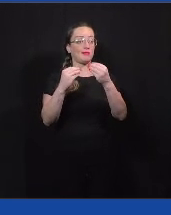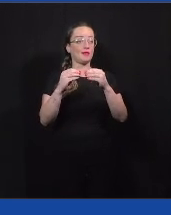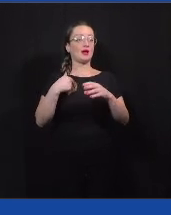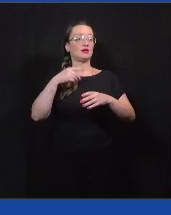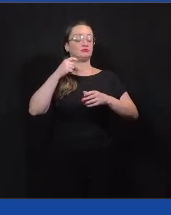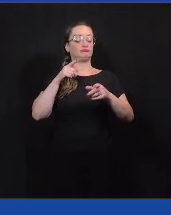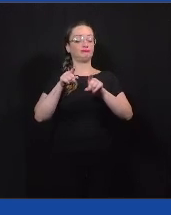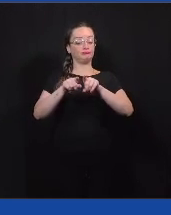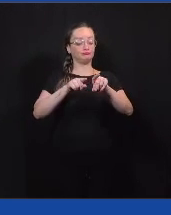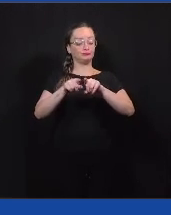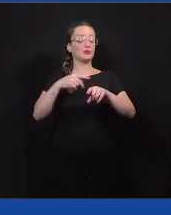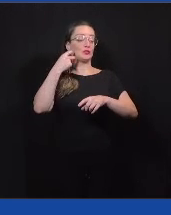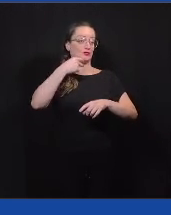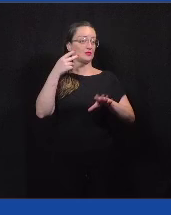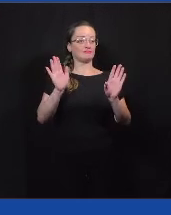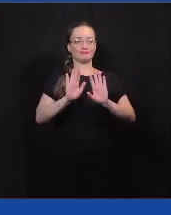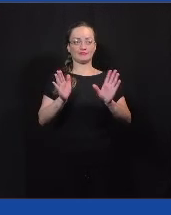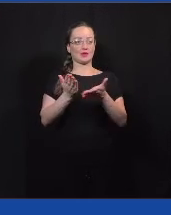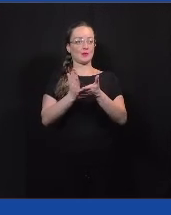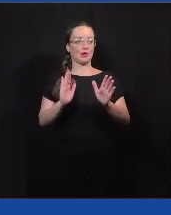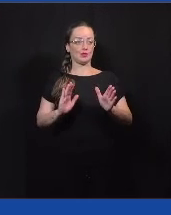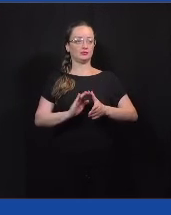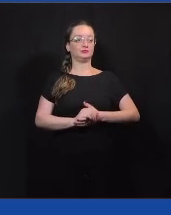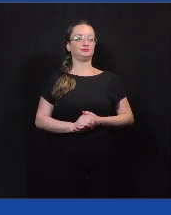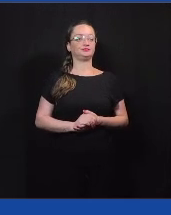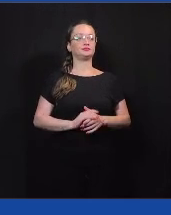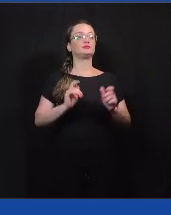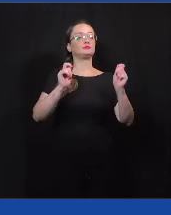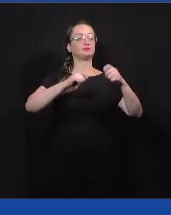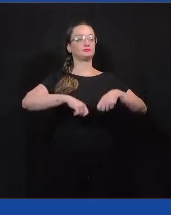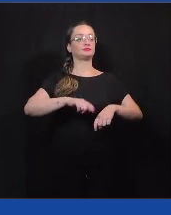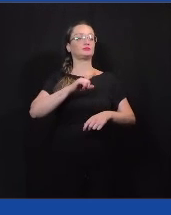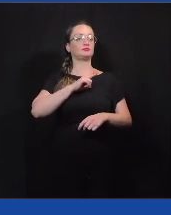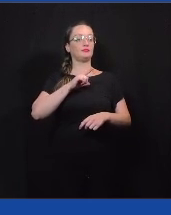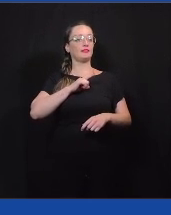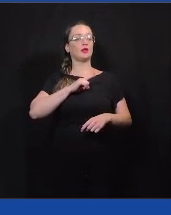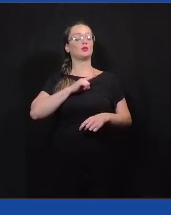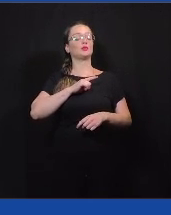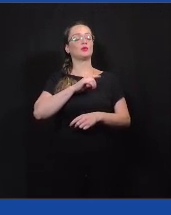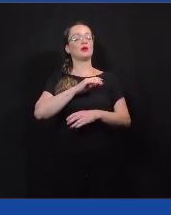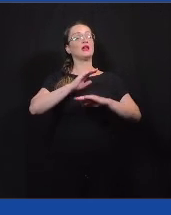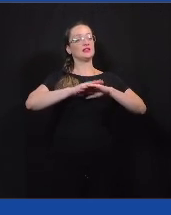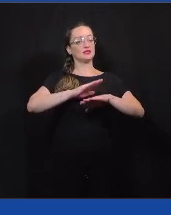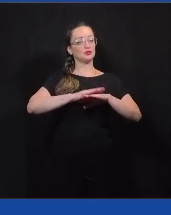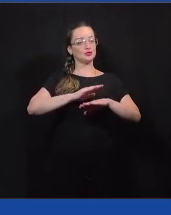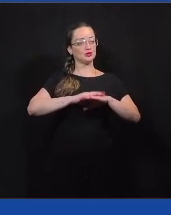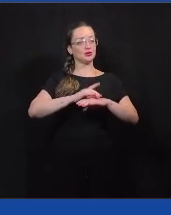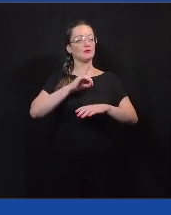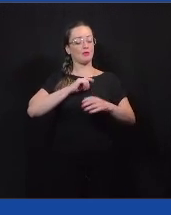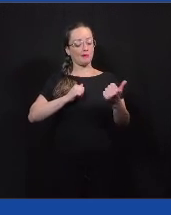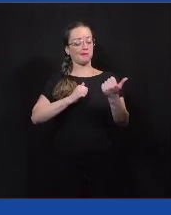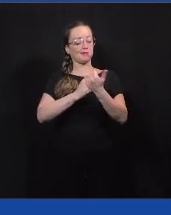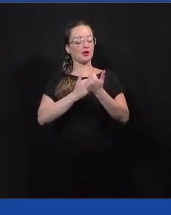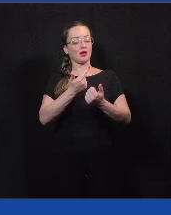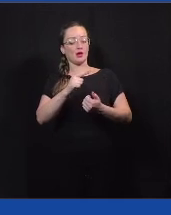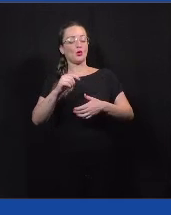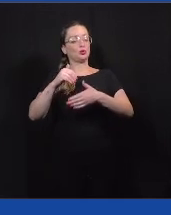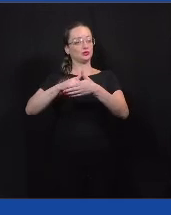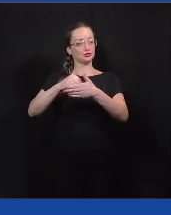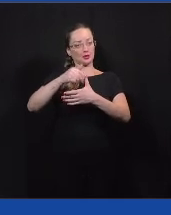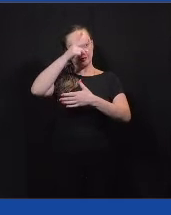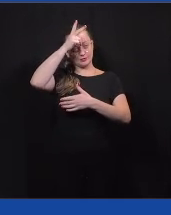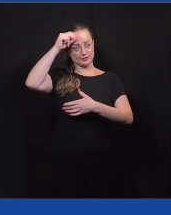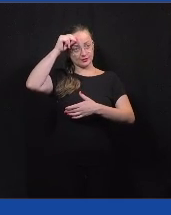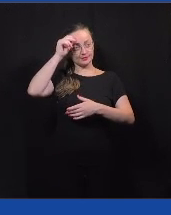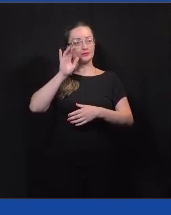disputa para vereadores. Isso ainda é possível no caso do executivo, então, eles podem apoiar os candidatos para prefeito,